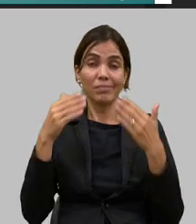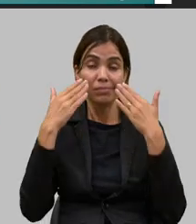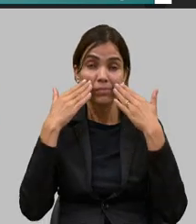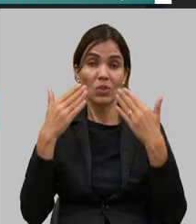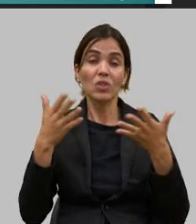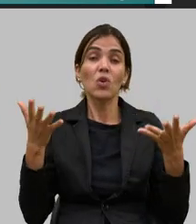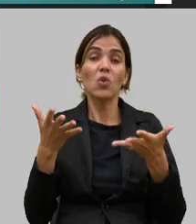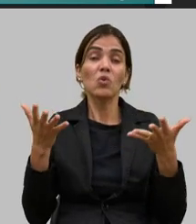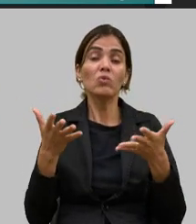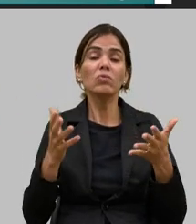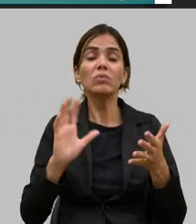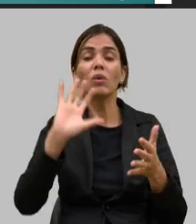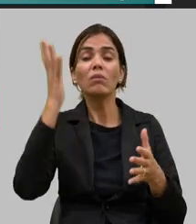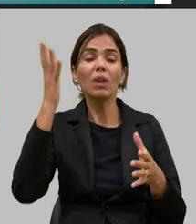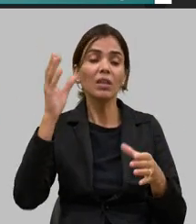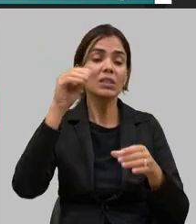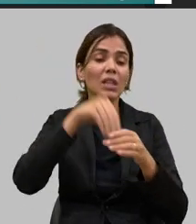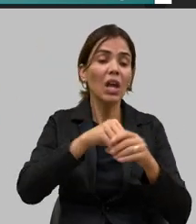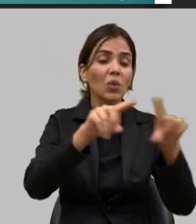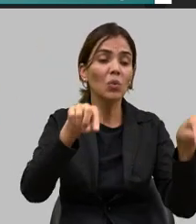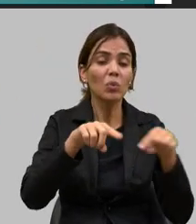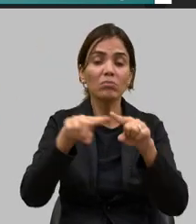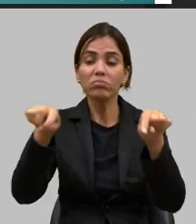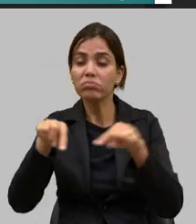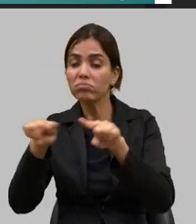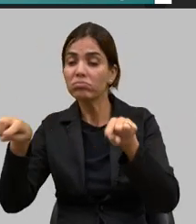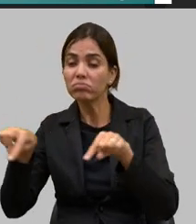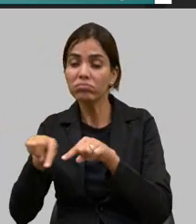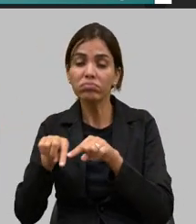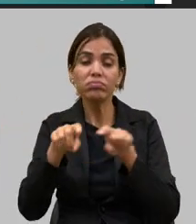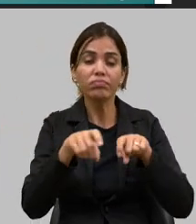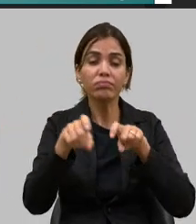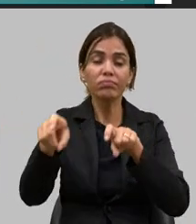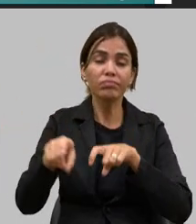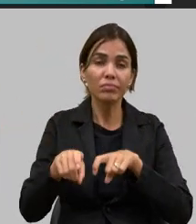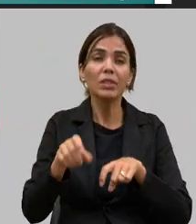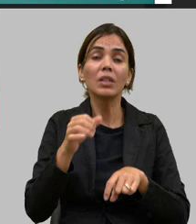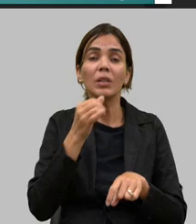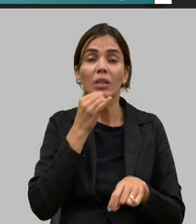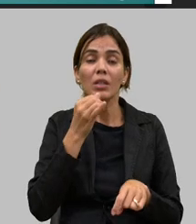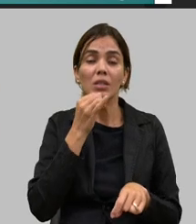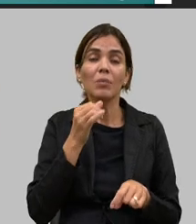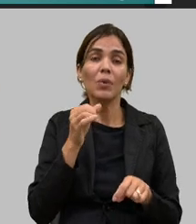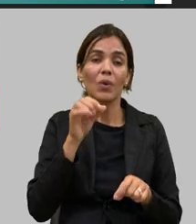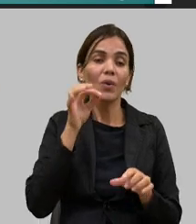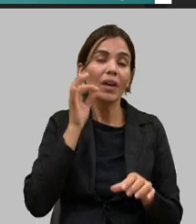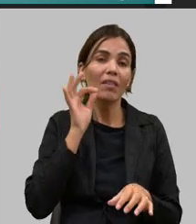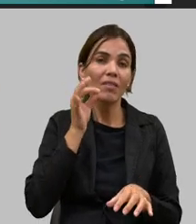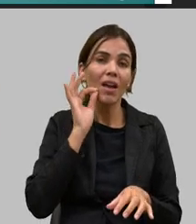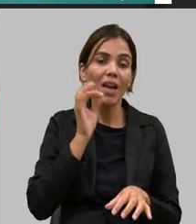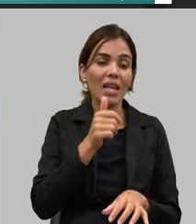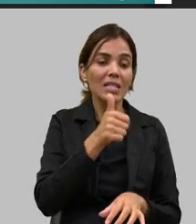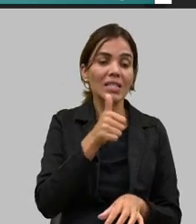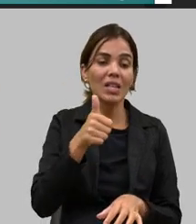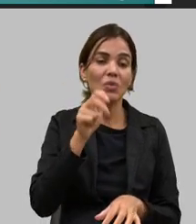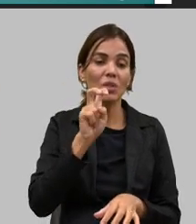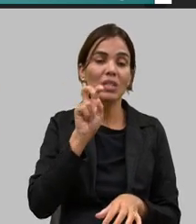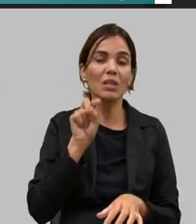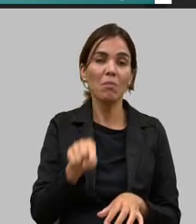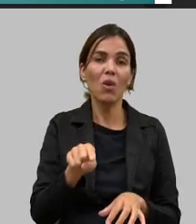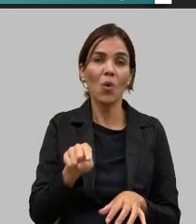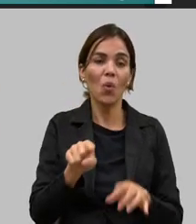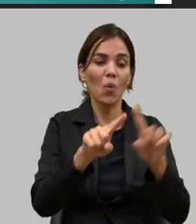propriedades rurais vocês vejam ali que o café são 115 mil e 28 imóveis com produção de café em Minas Gerais